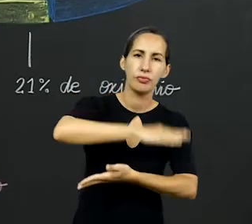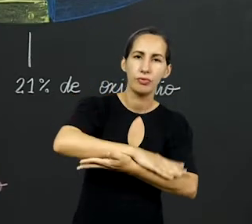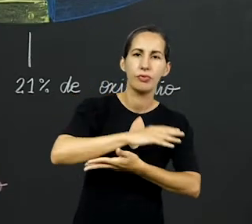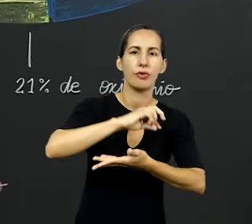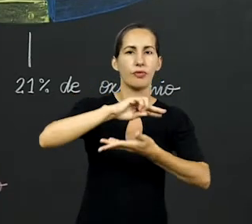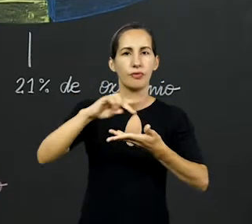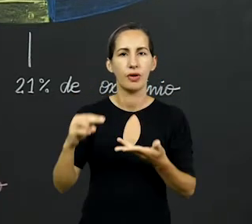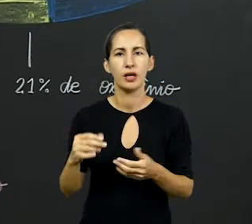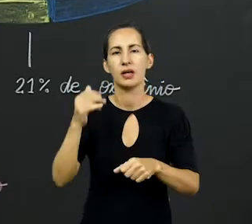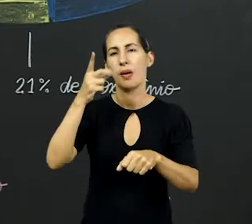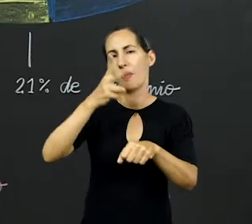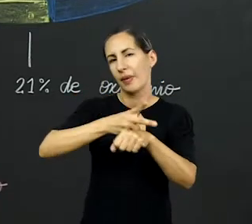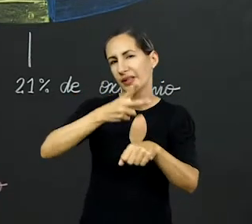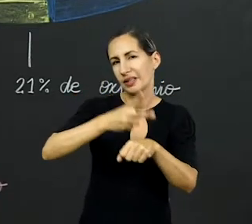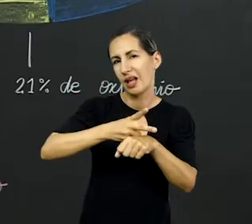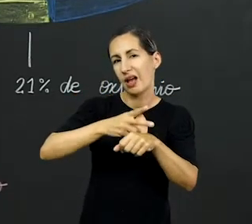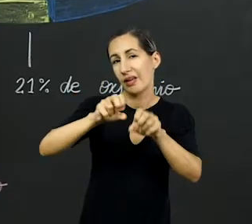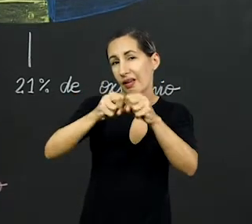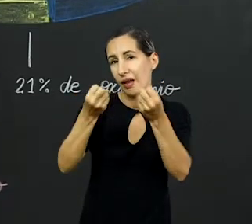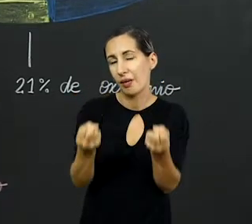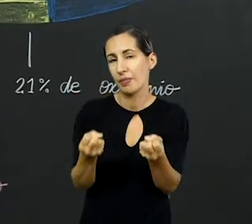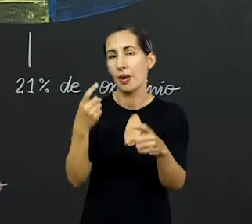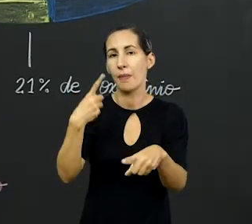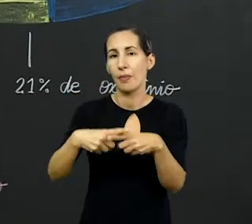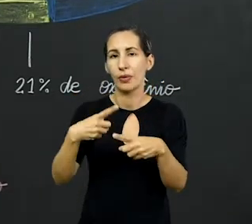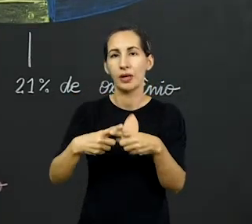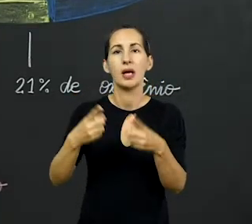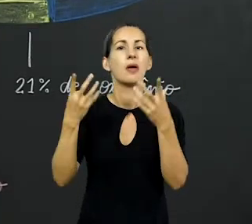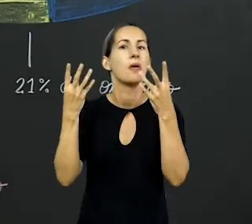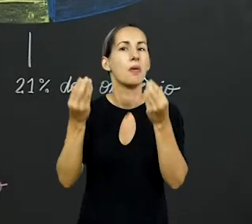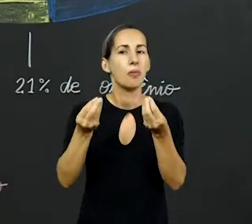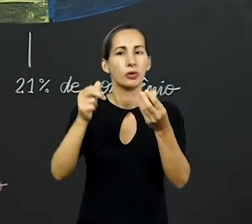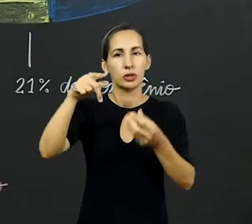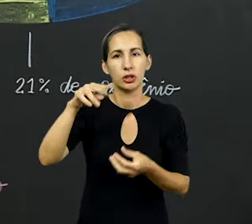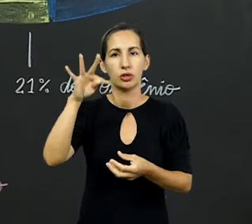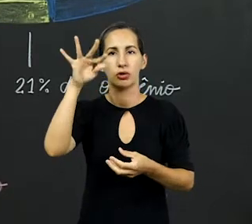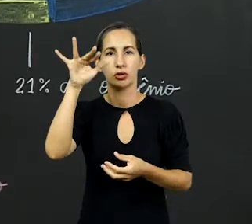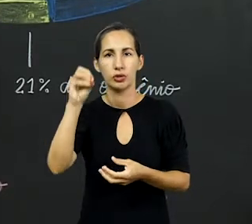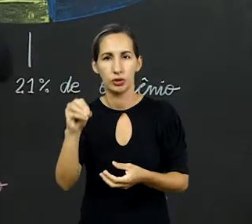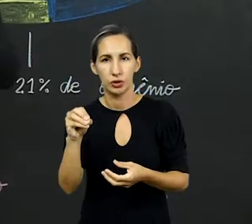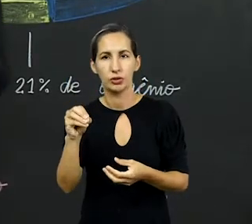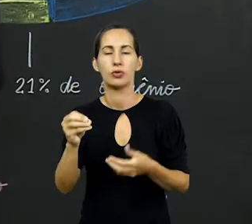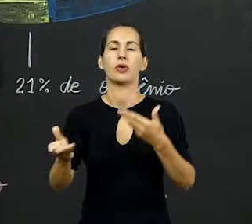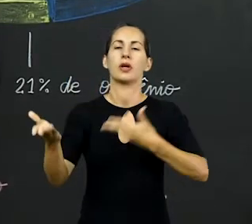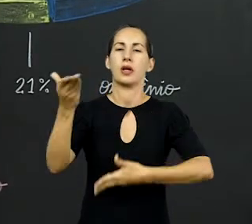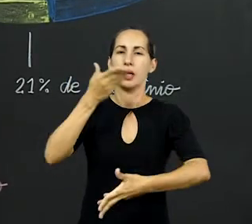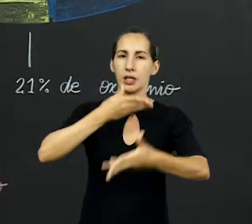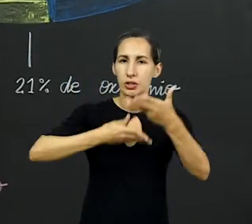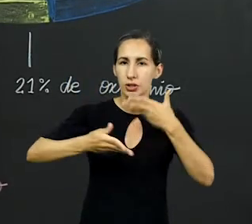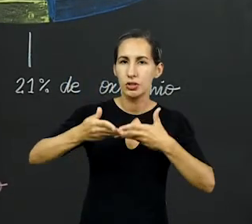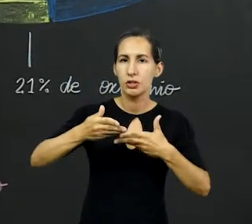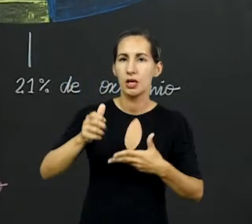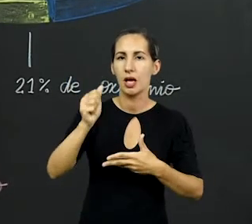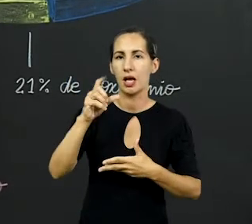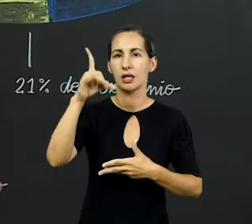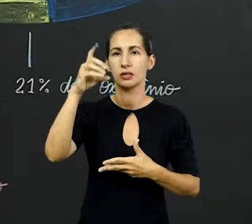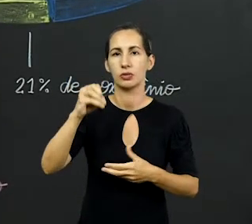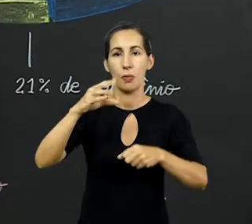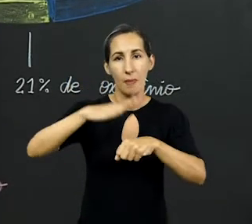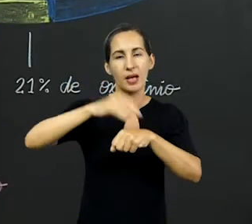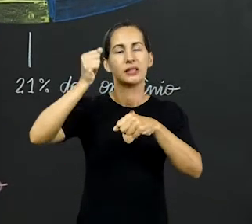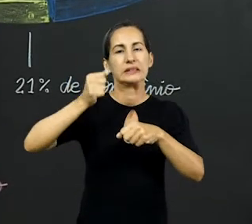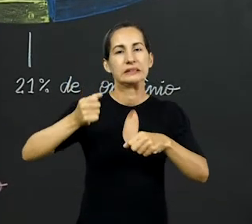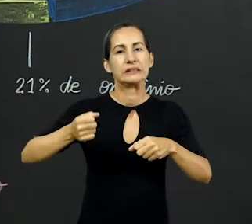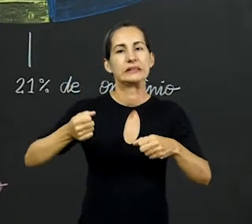materiais metálicos. Isso por quê? Porque eu tenho um excesso de nitrogênio que vai reagir e vai formar um ácido mais forte aí.